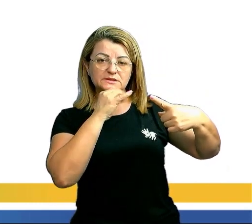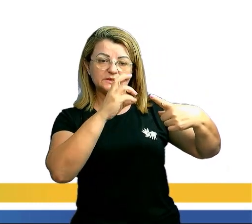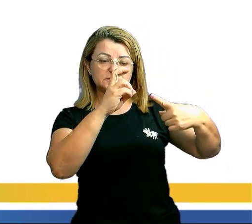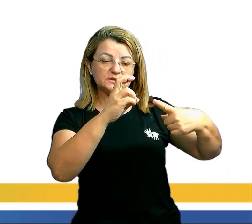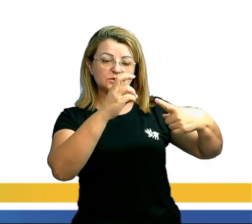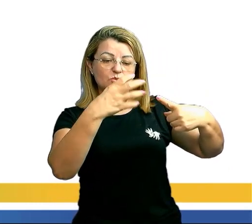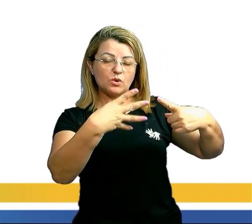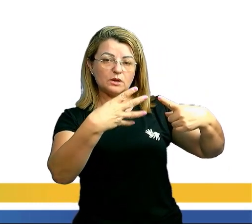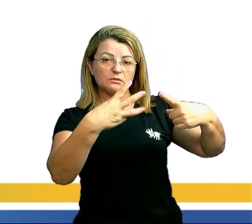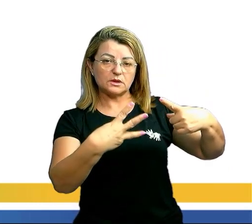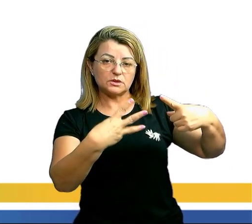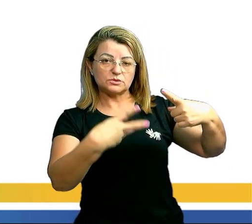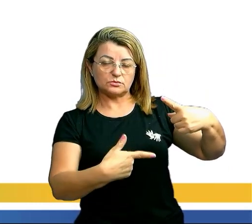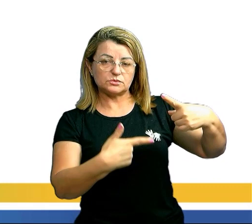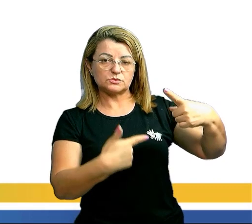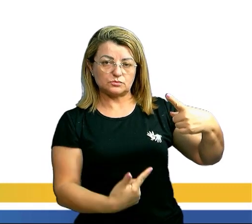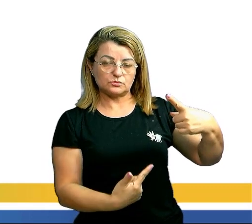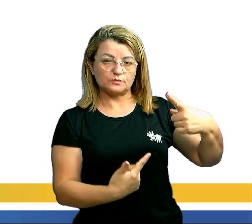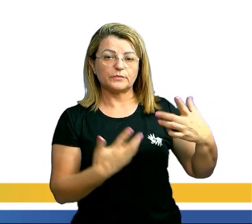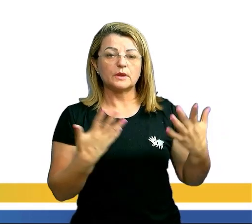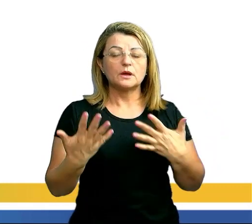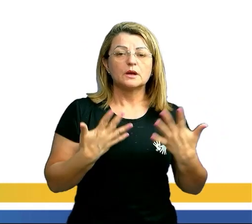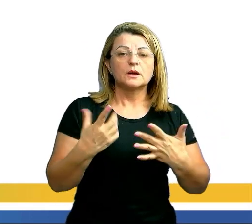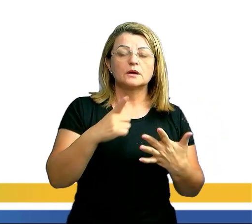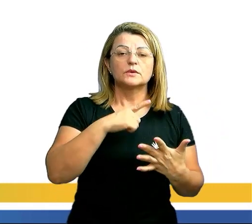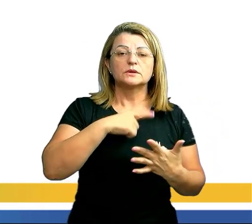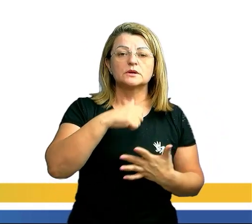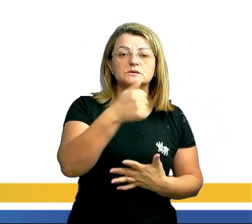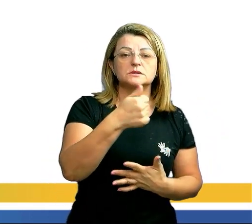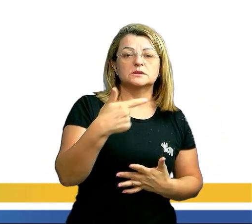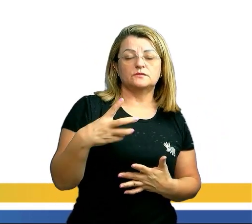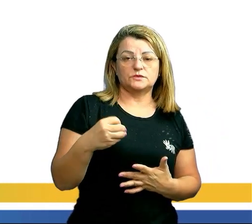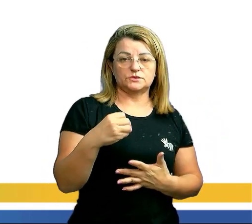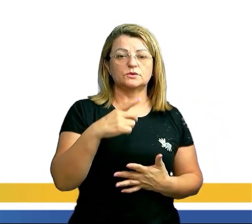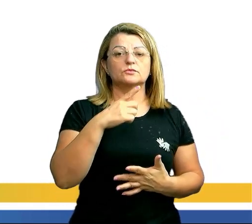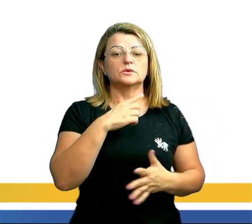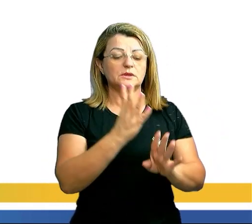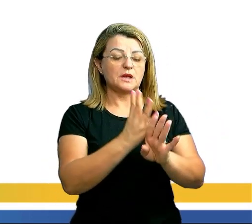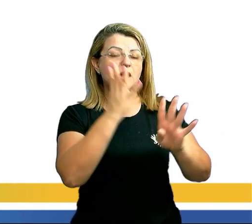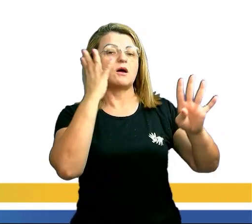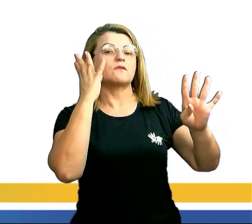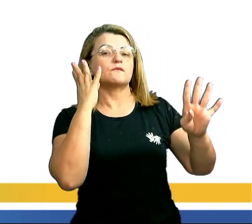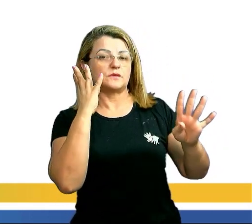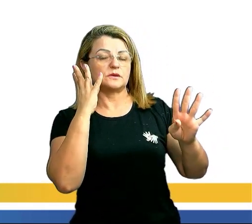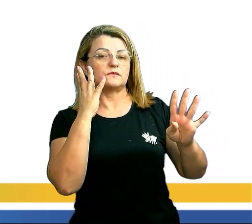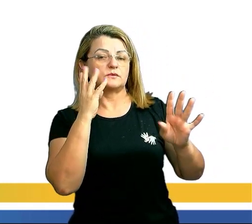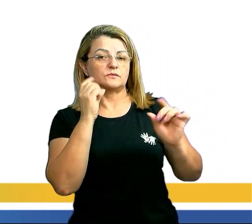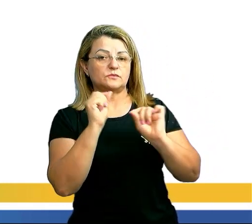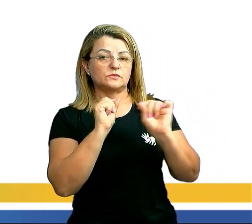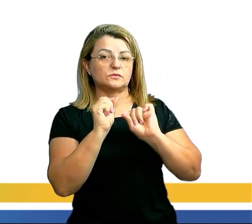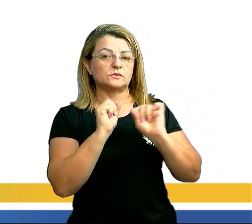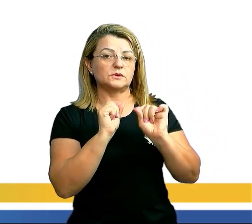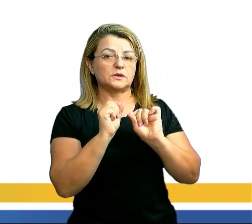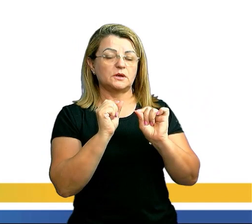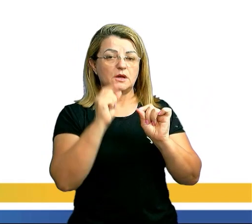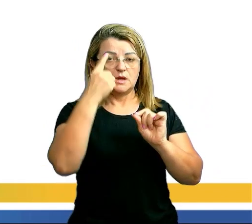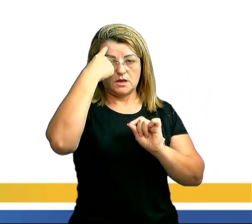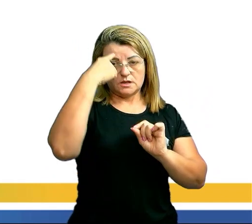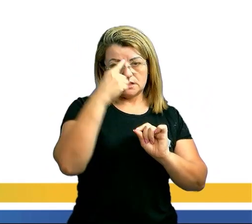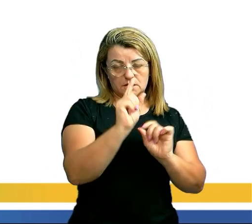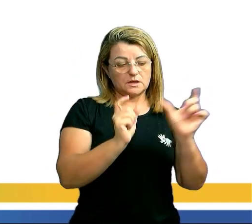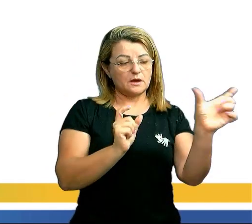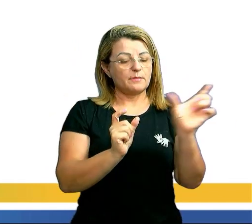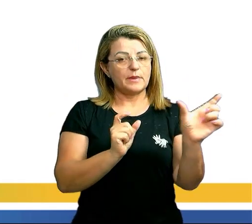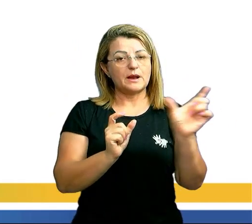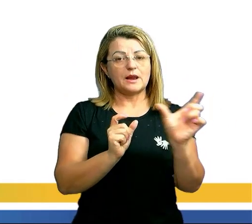2, vezes 1, que vai me dar 120. Então, eu vou ter 120 anagramas da palavra garfo. A gente está trabalhando